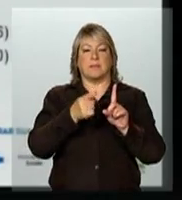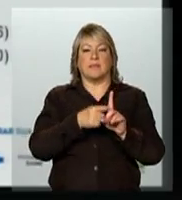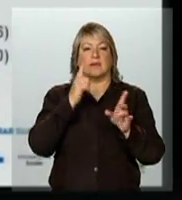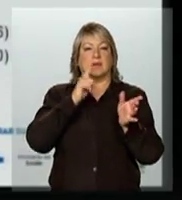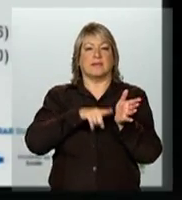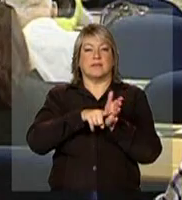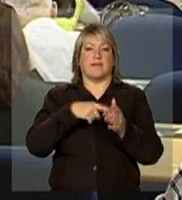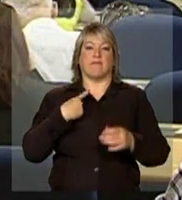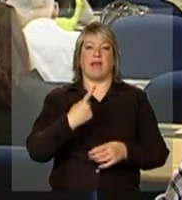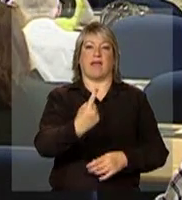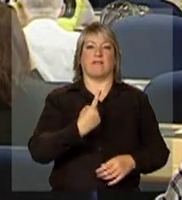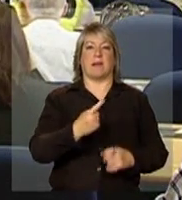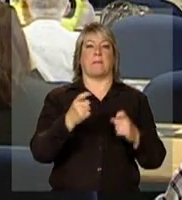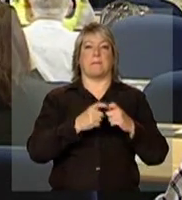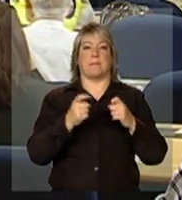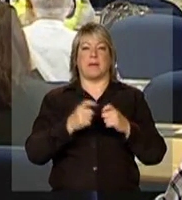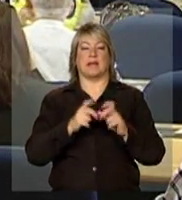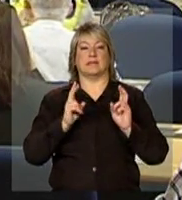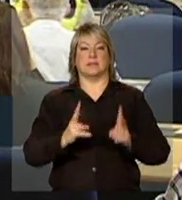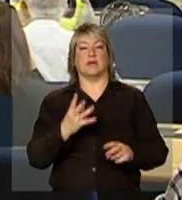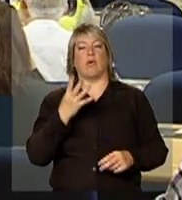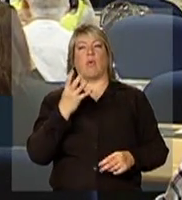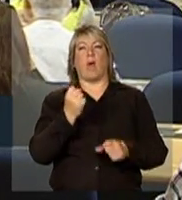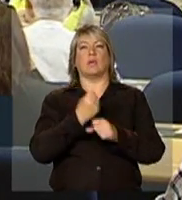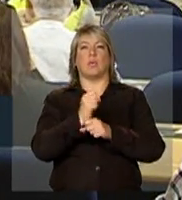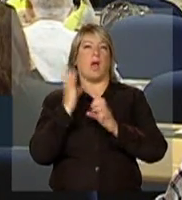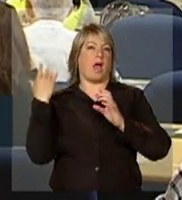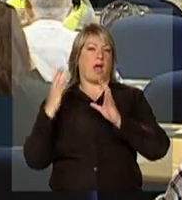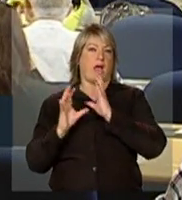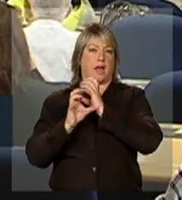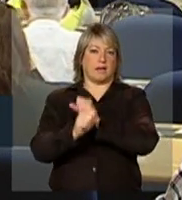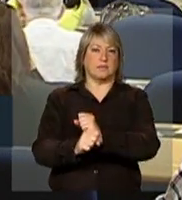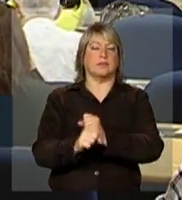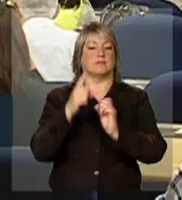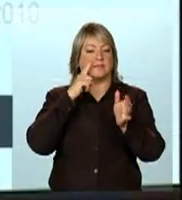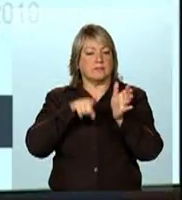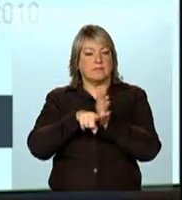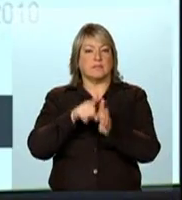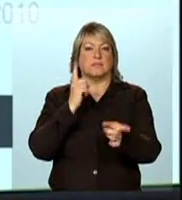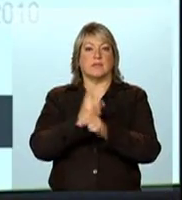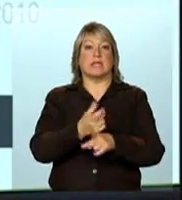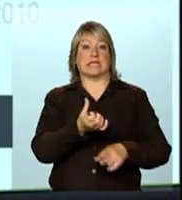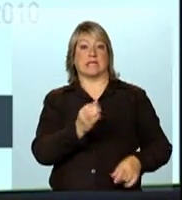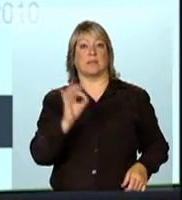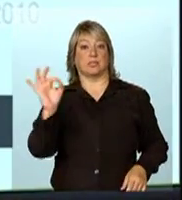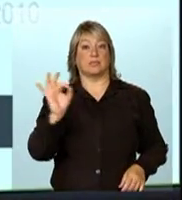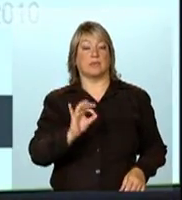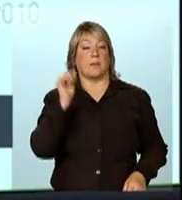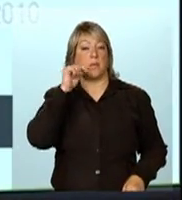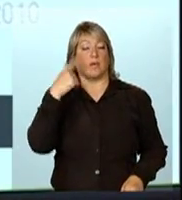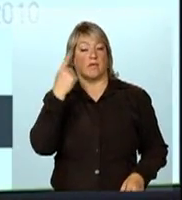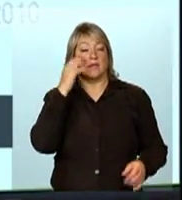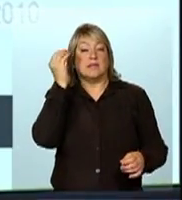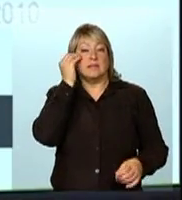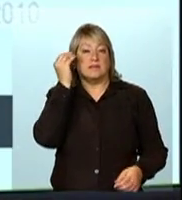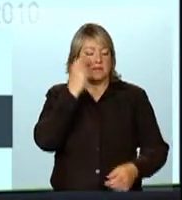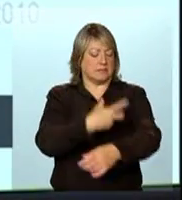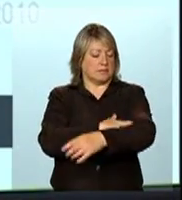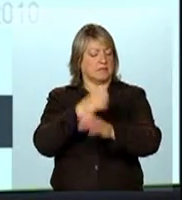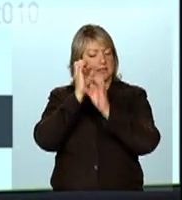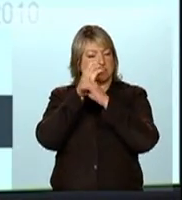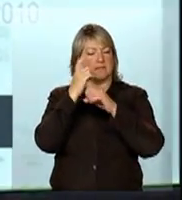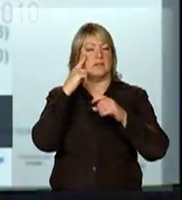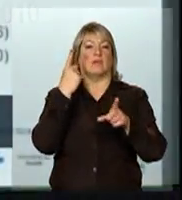relativamente pequeno, quatro anos. Em 2006, a gente tinha 60% das mulheres testadas para HIV,